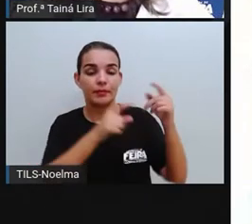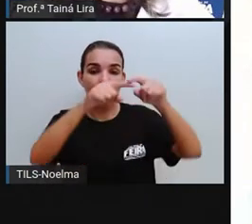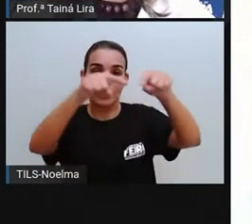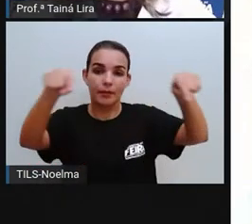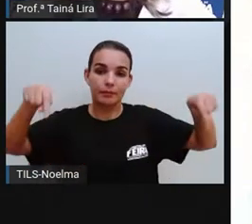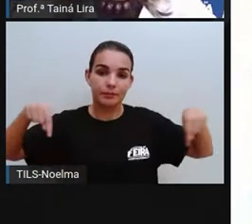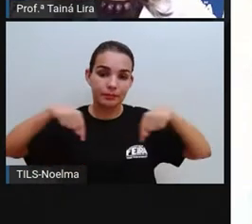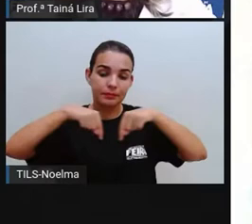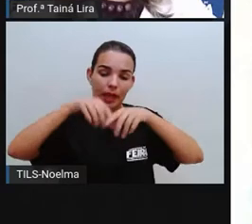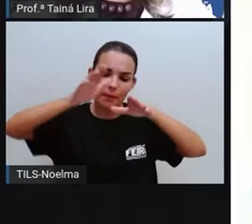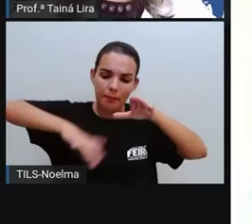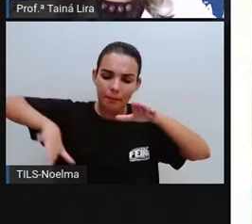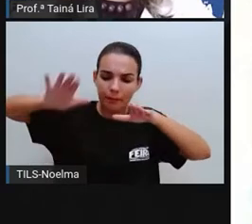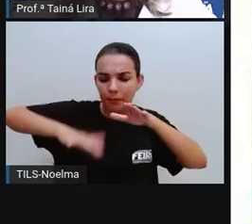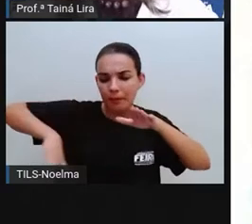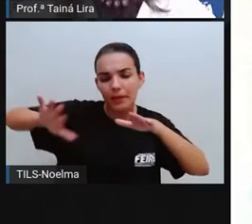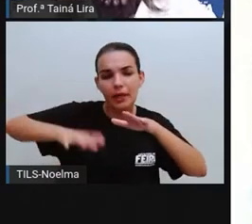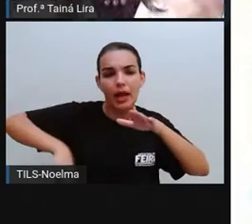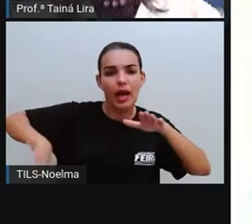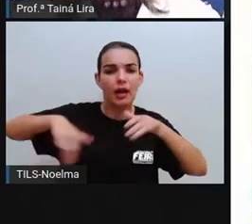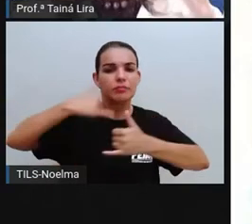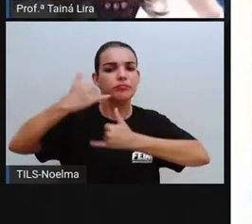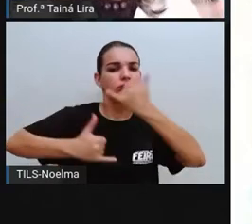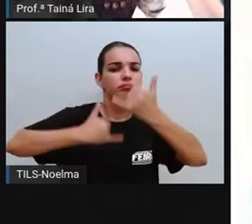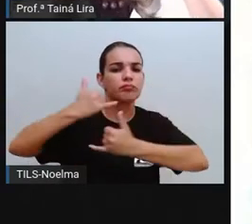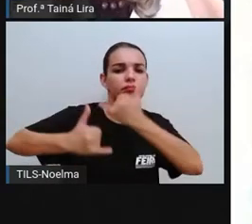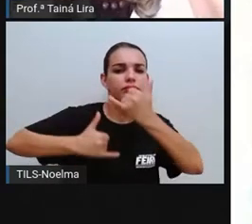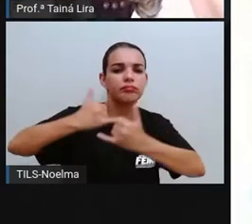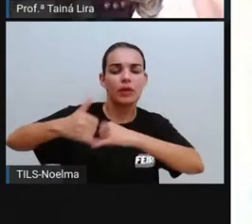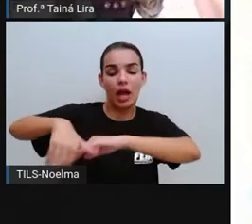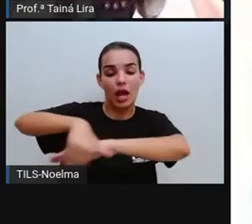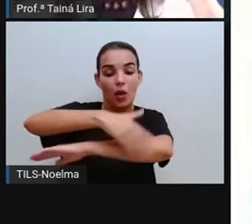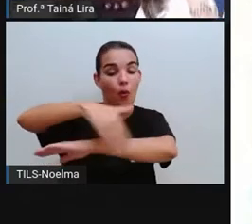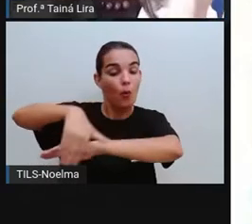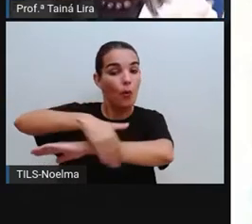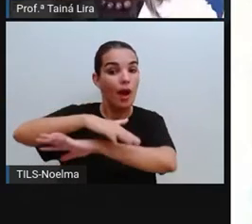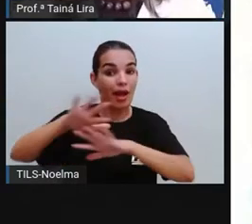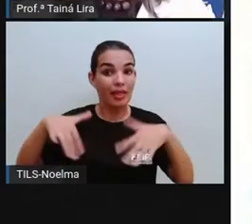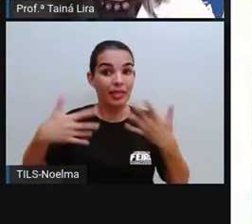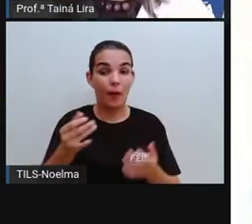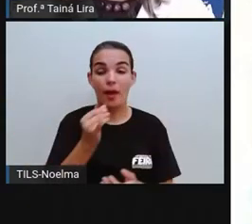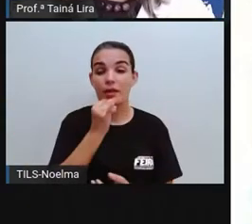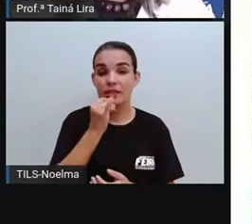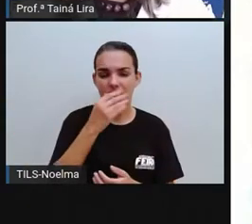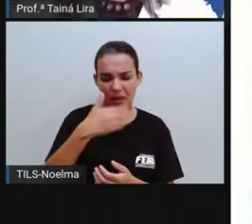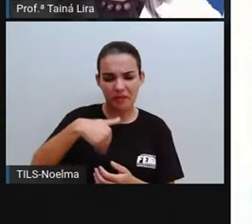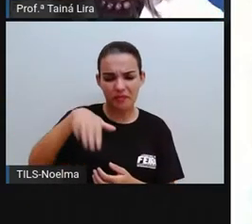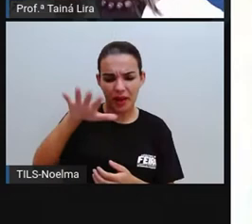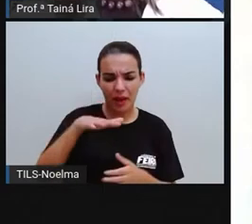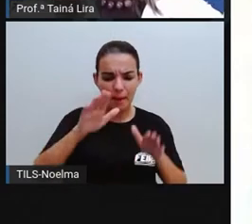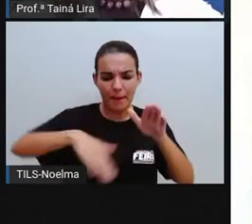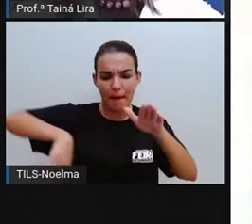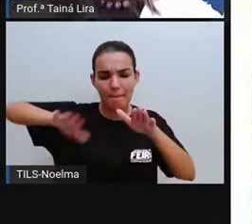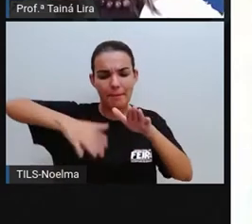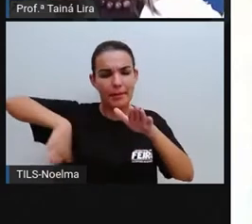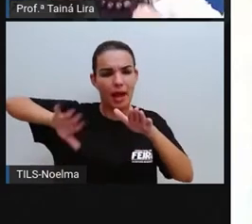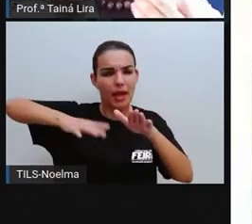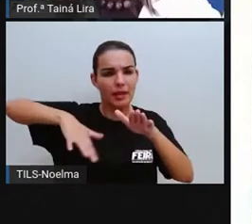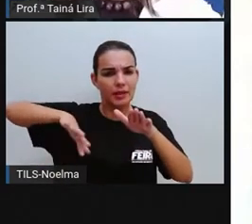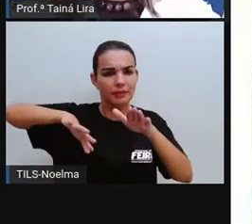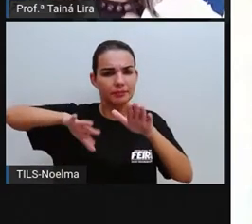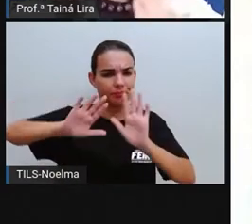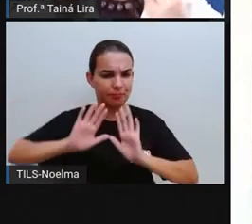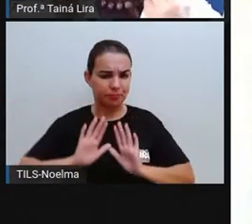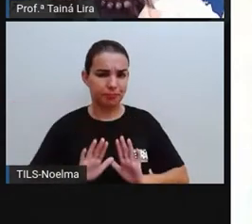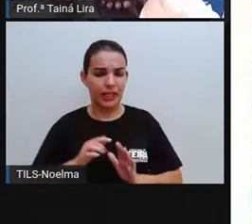praias, os parques, né, as ruas. Então, por exemplo, se eu for aí pra praia, eu não